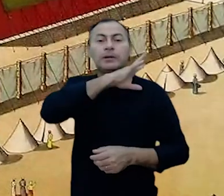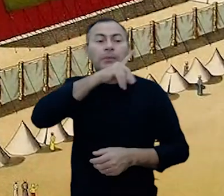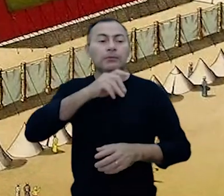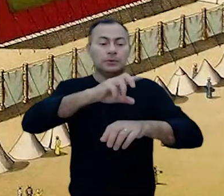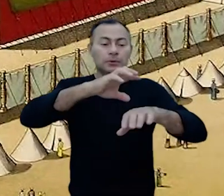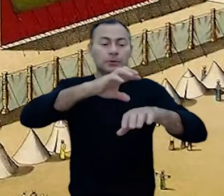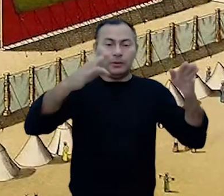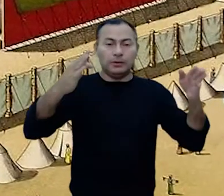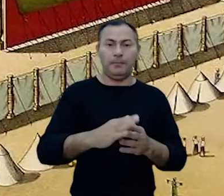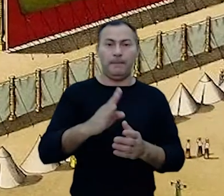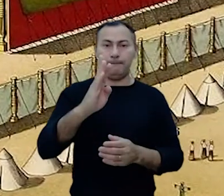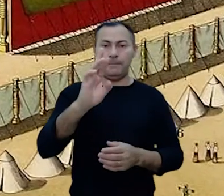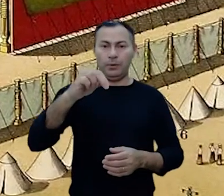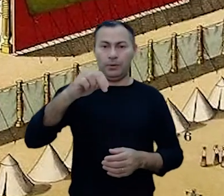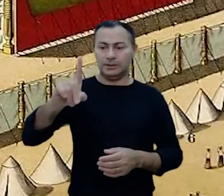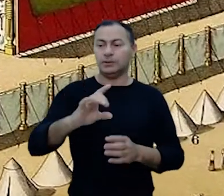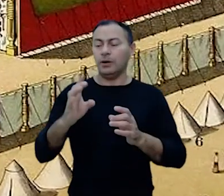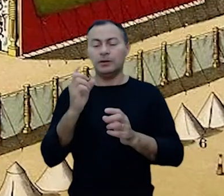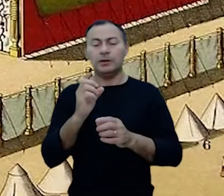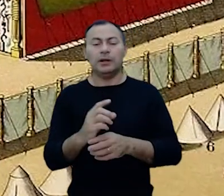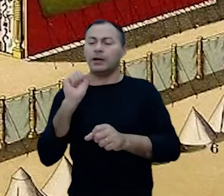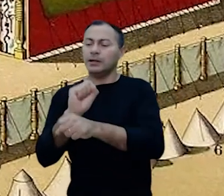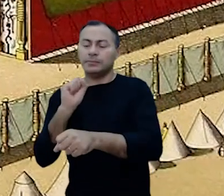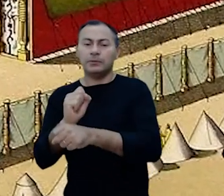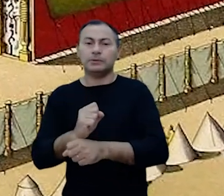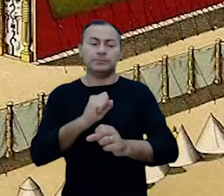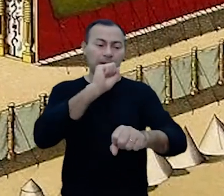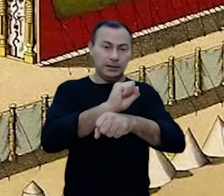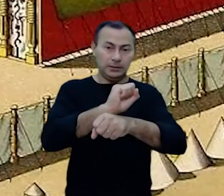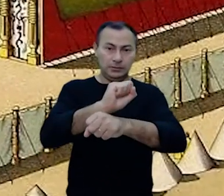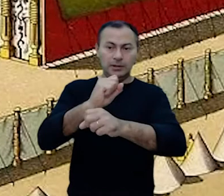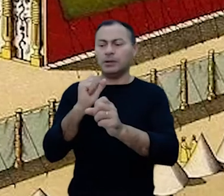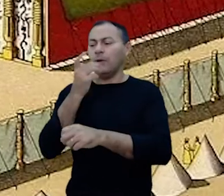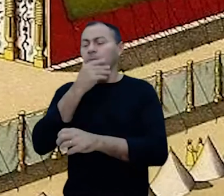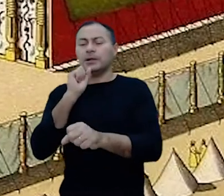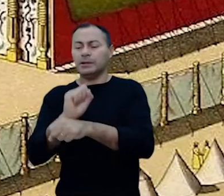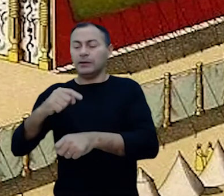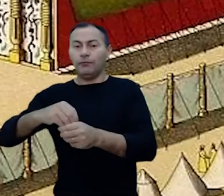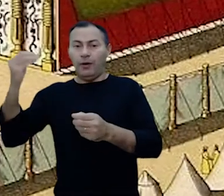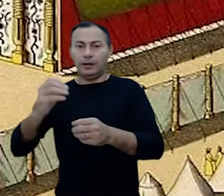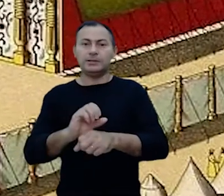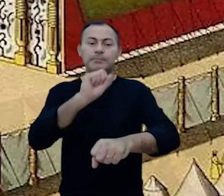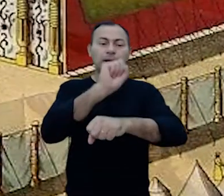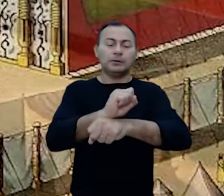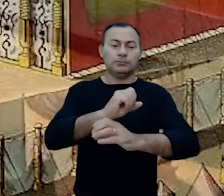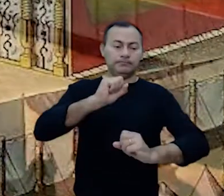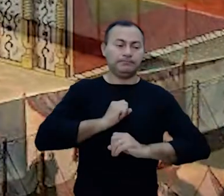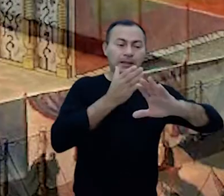de bronze e só. Lá ficava o pecador esperando o sacerdote entrar na presença de Deus em seu lugar.